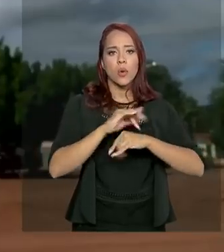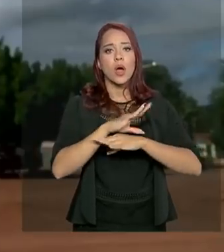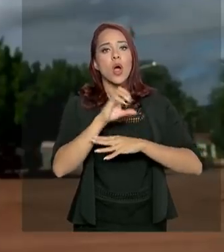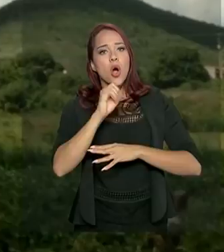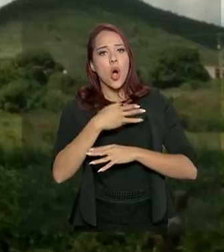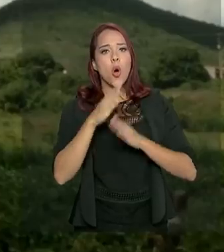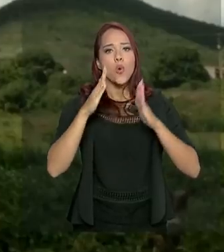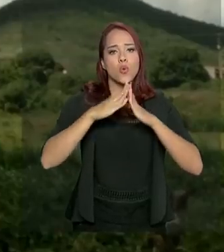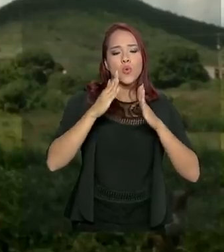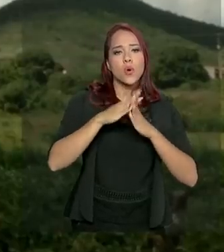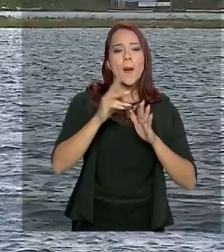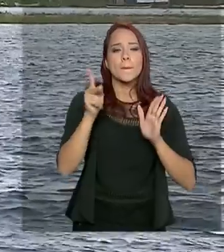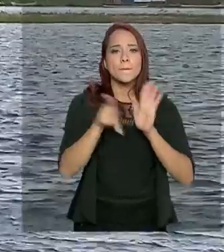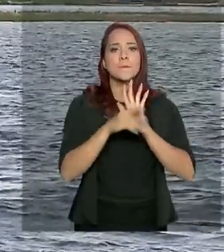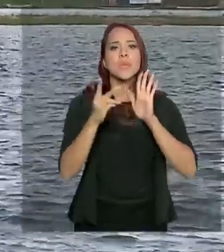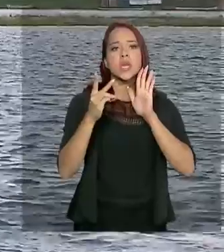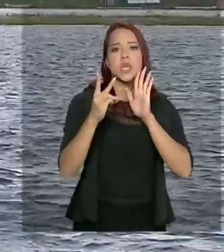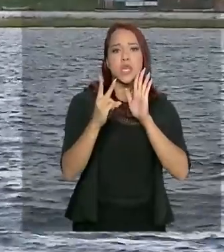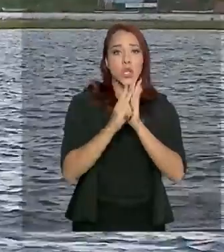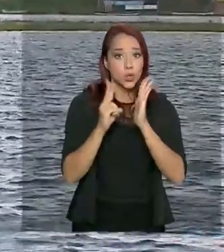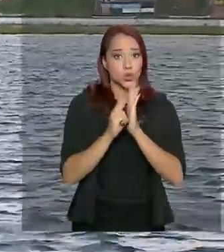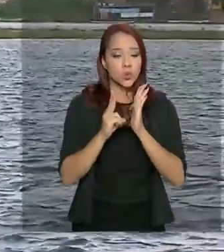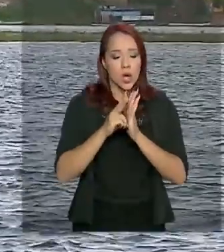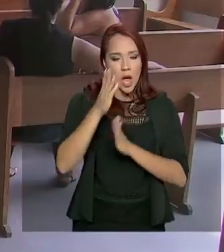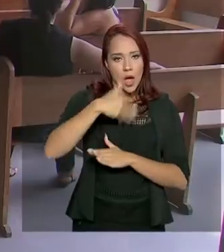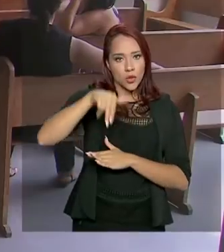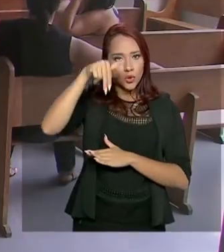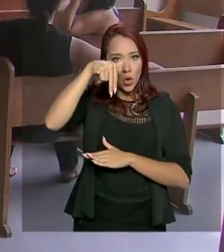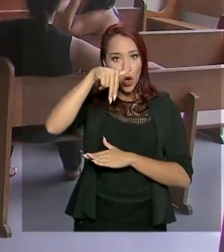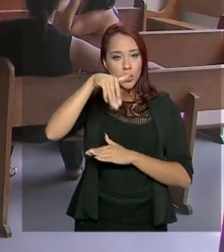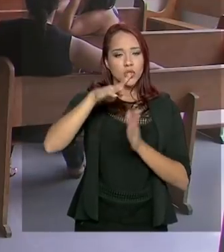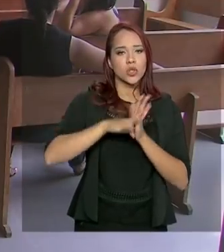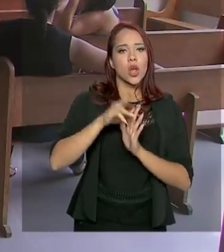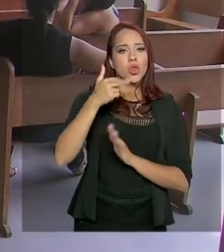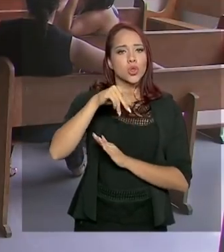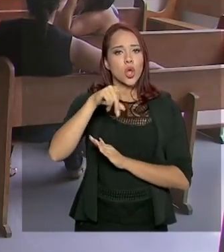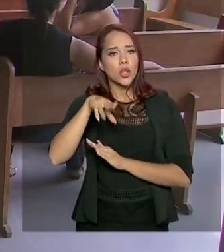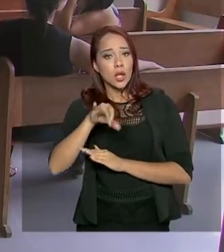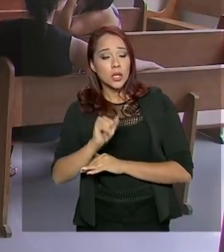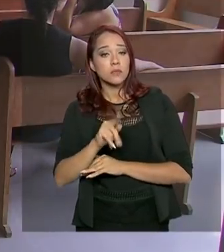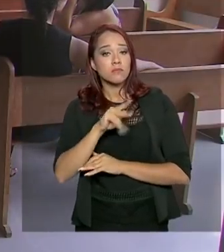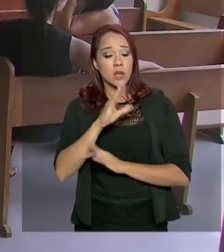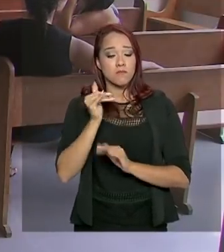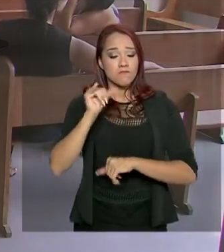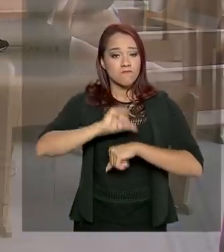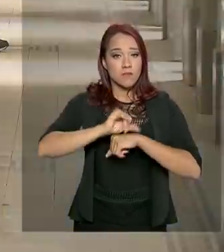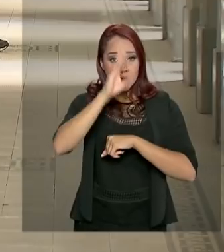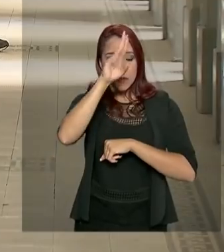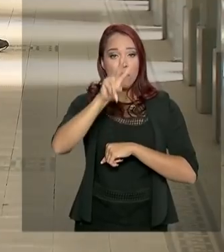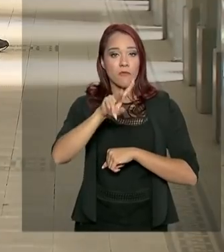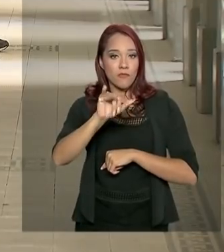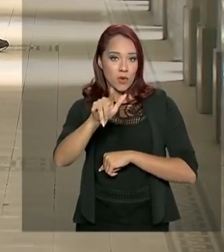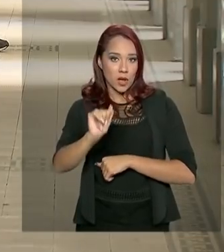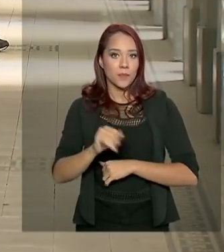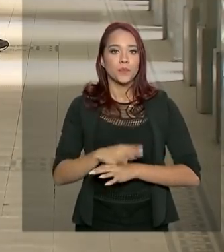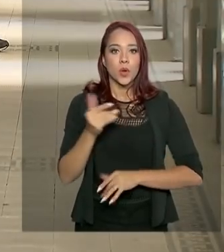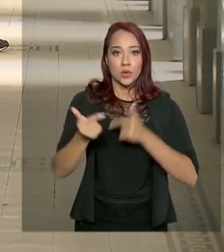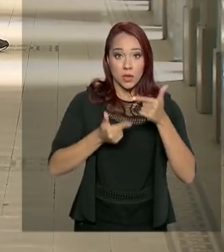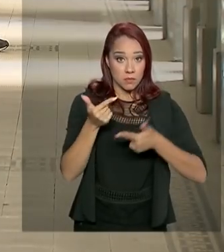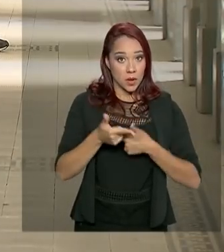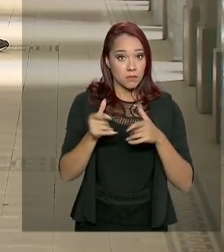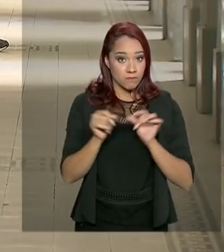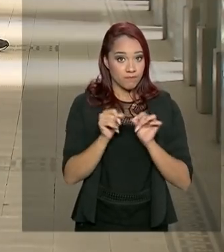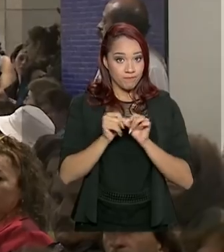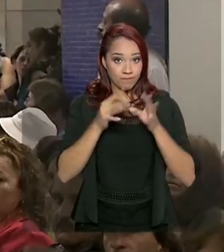aldeias indígenas. As regiões norte e nordeste vão concentrar mais da metade do total de vagas. Os serviços serão oferecidos